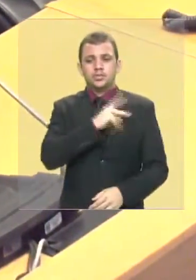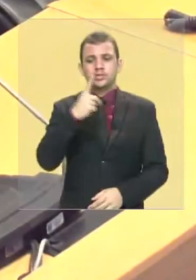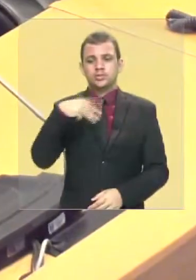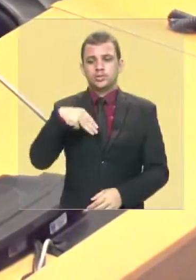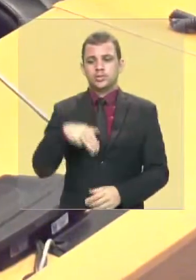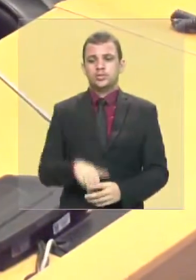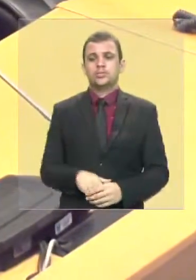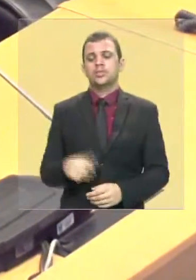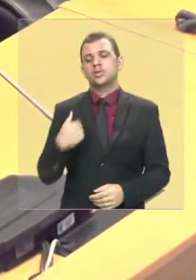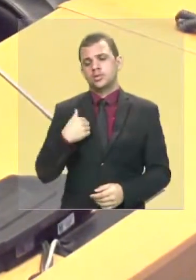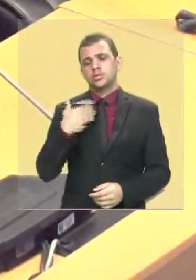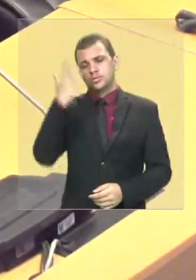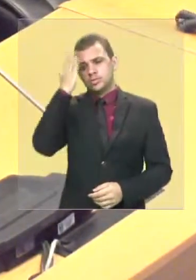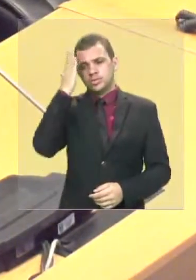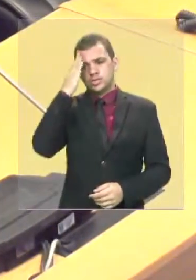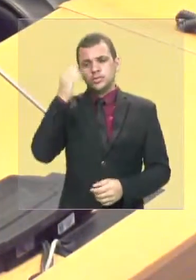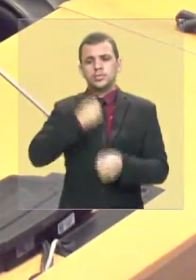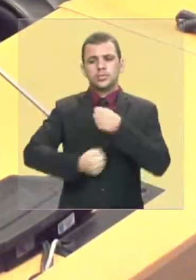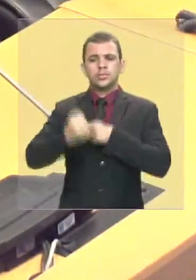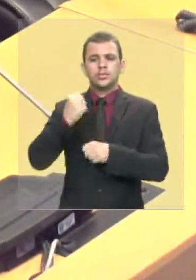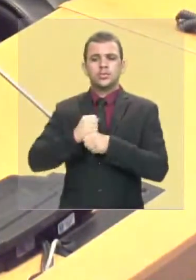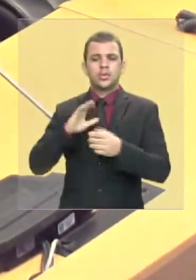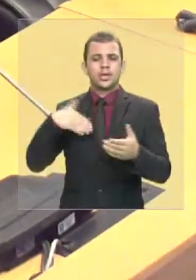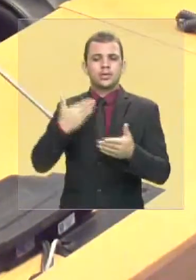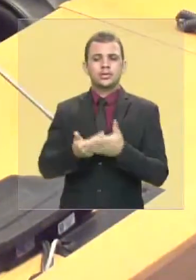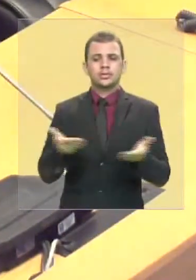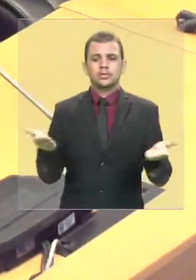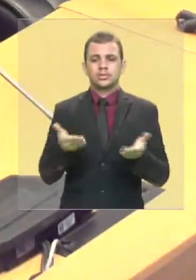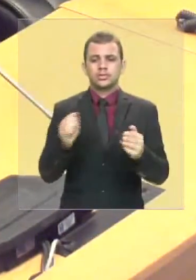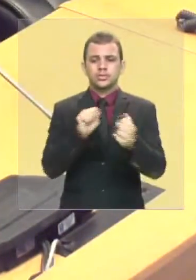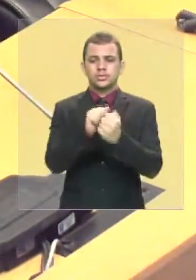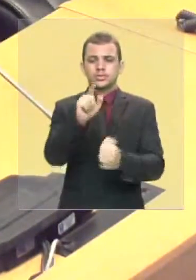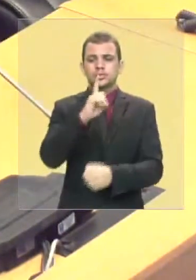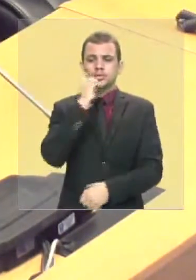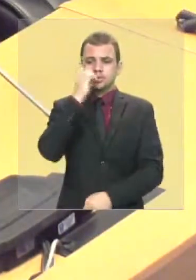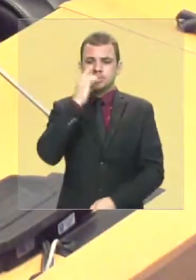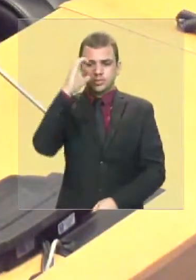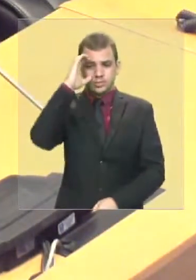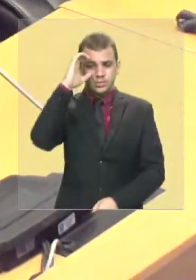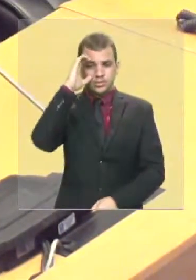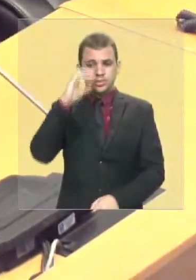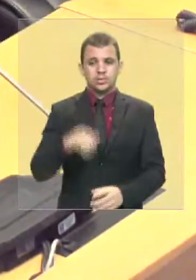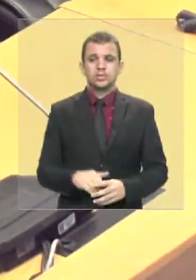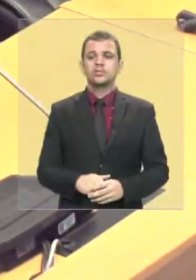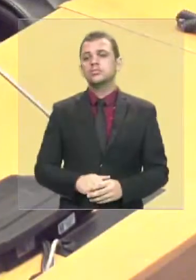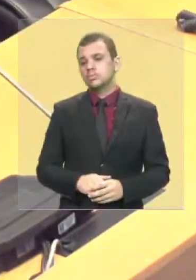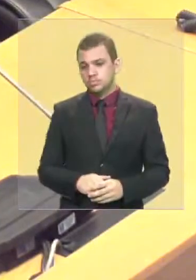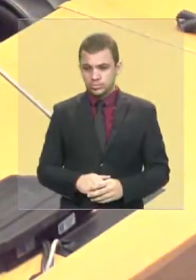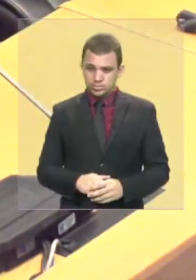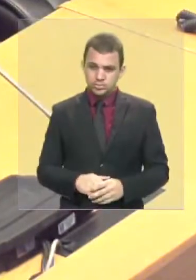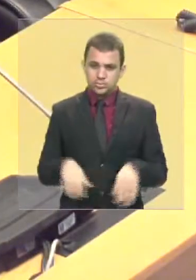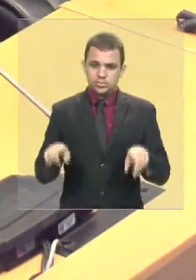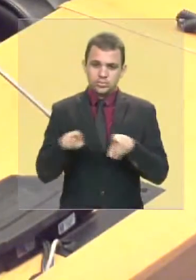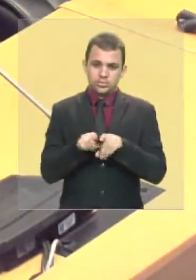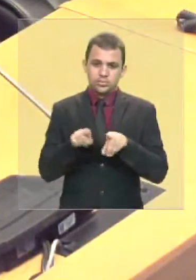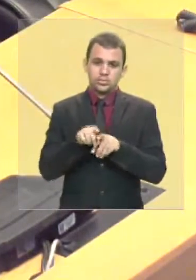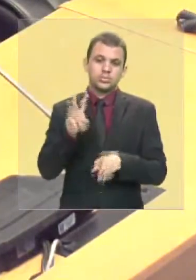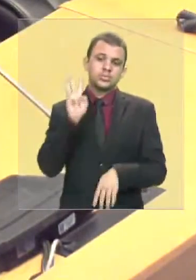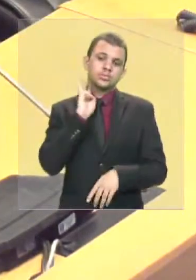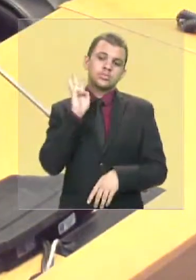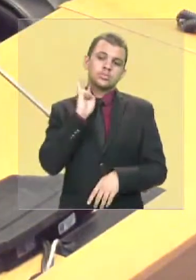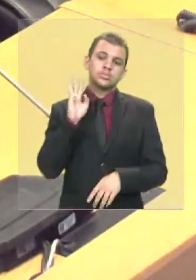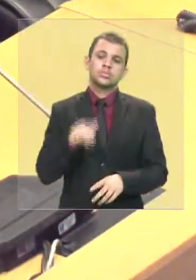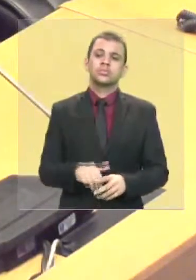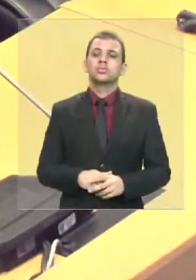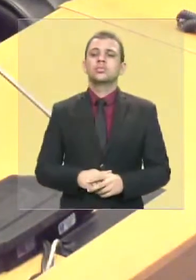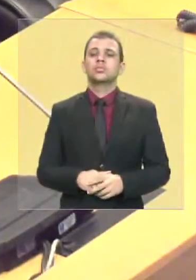Eu acompanho, desde o ano passado, junto com o Cabo Campos, com o deputado Cabo Campos, deputado, aqui também o Elton, o